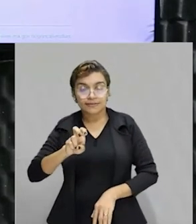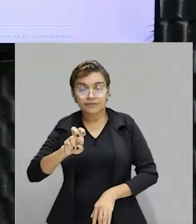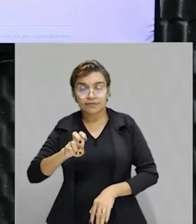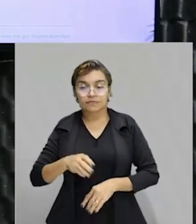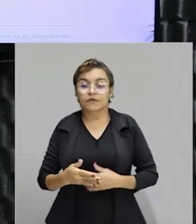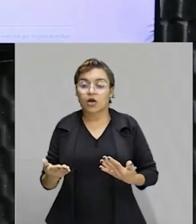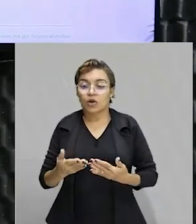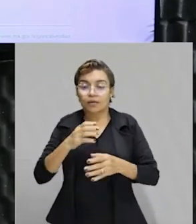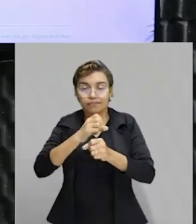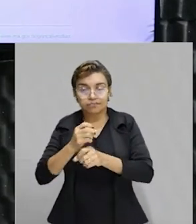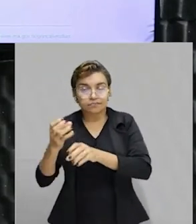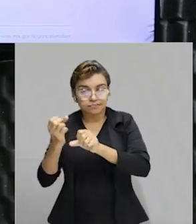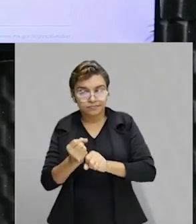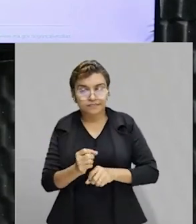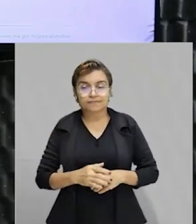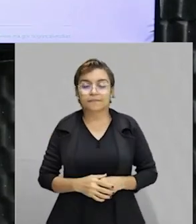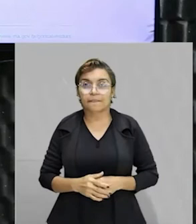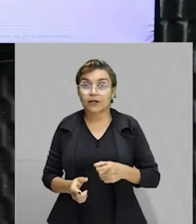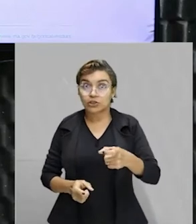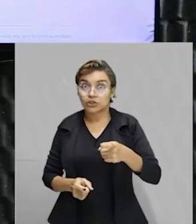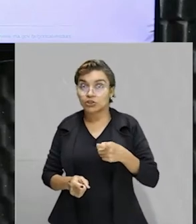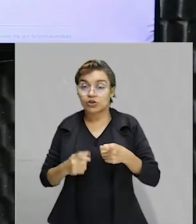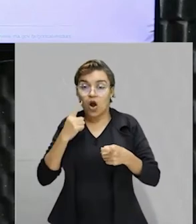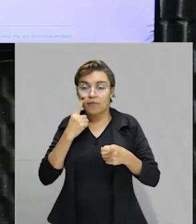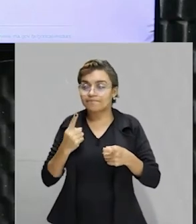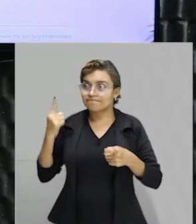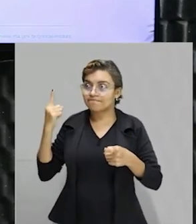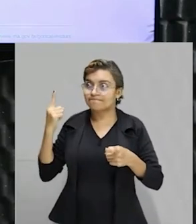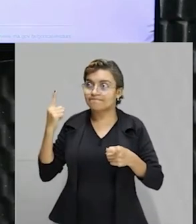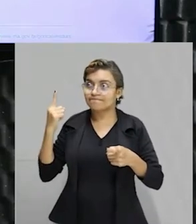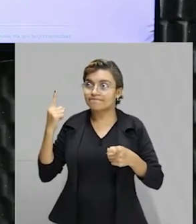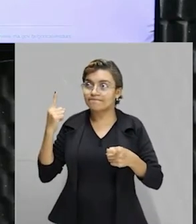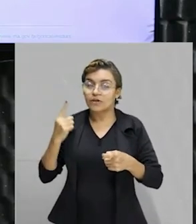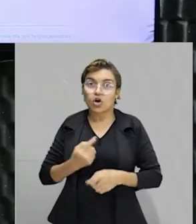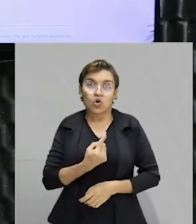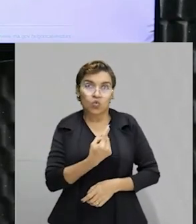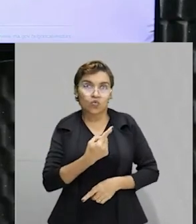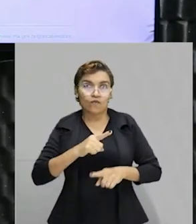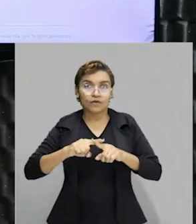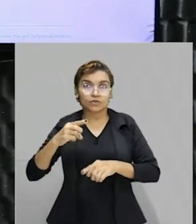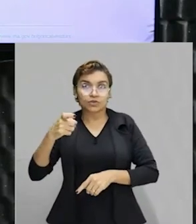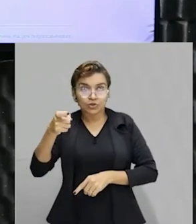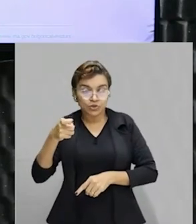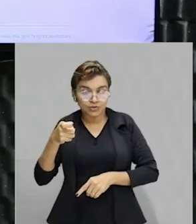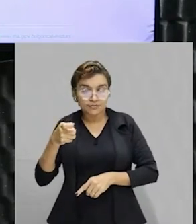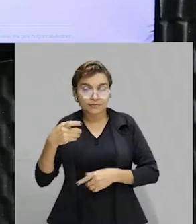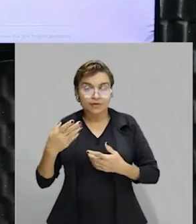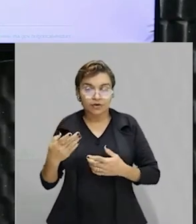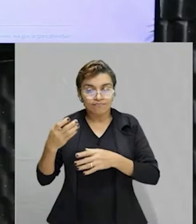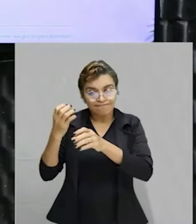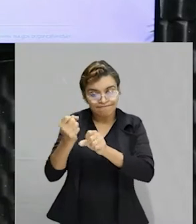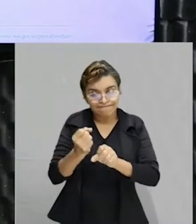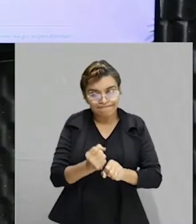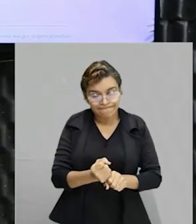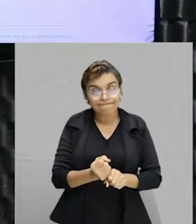produto dos meios igual a produto dos extremos. Chama a tua atenção que, ó, aqui é um multiplicado pelo x. Então, quando eu fizer